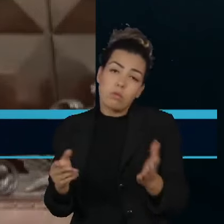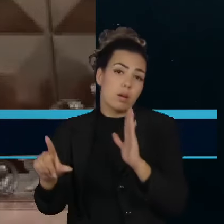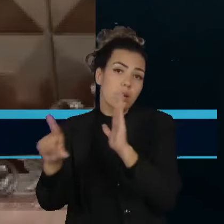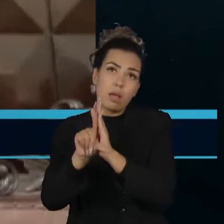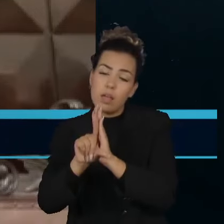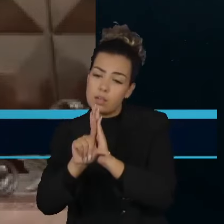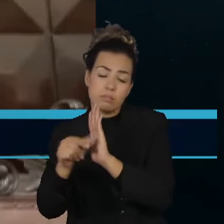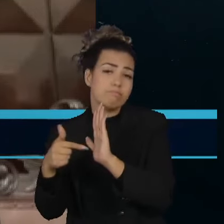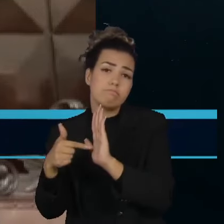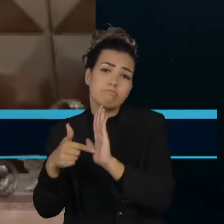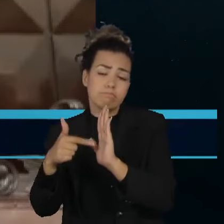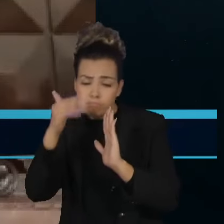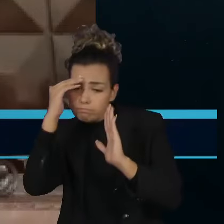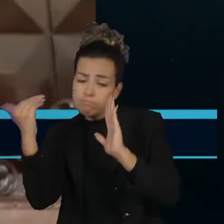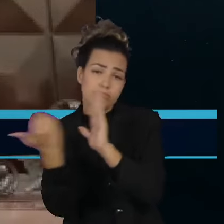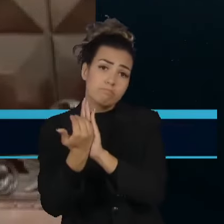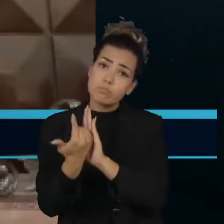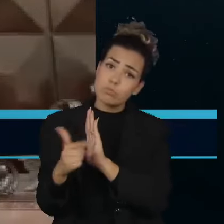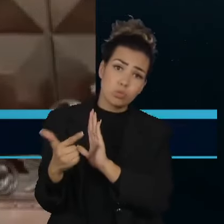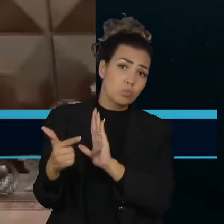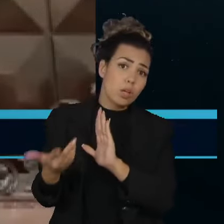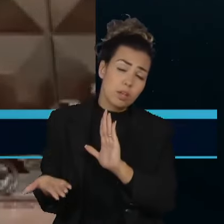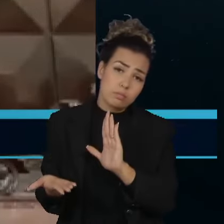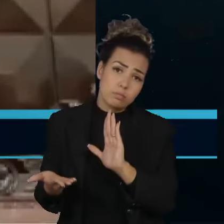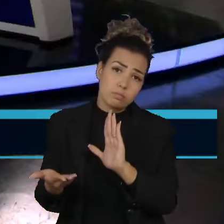da lei que houver concedido a anistia.